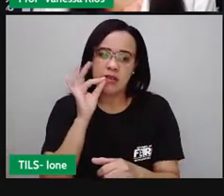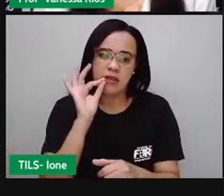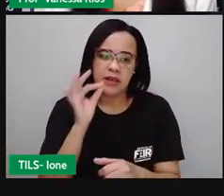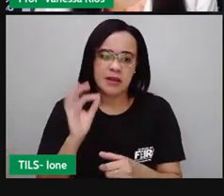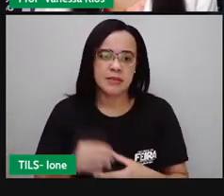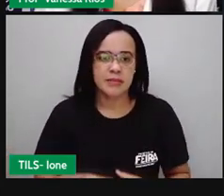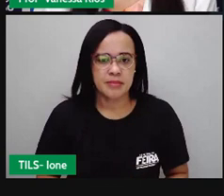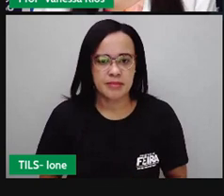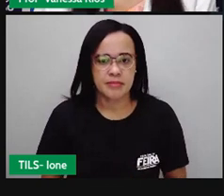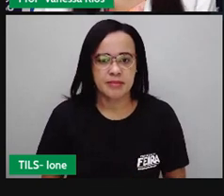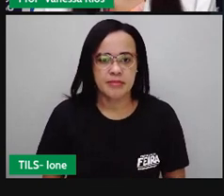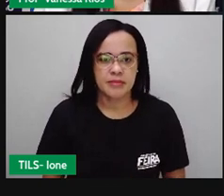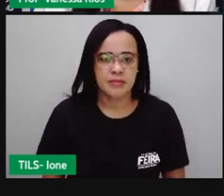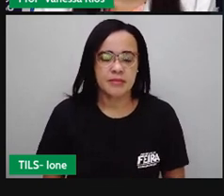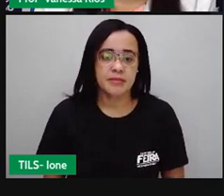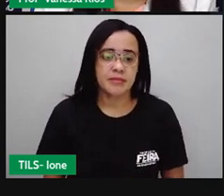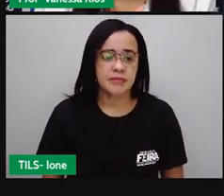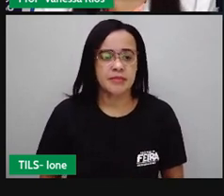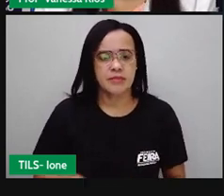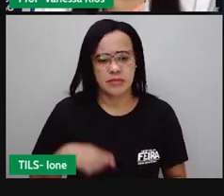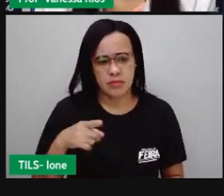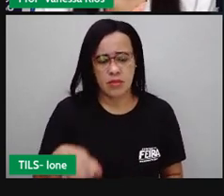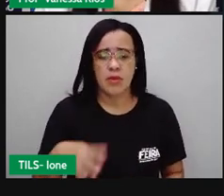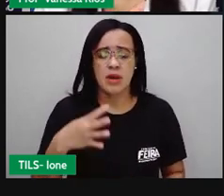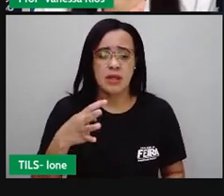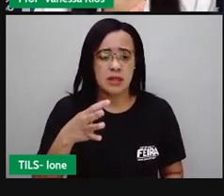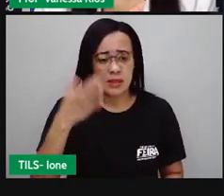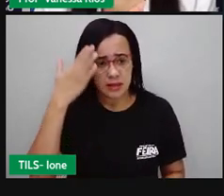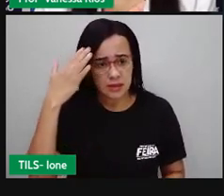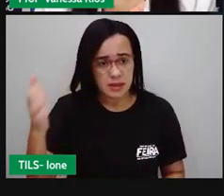E aí você sabe o que é filtração.